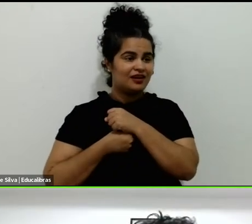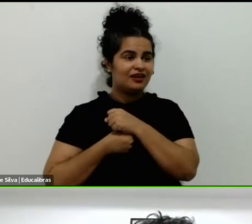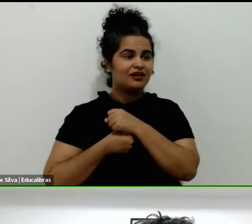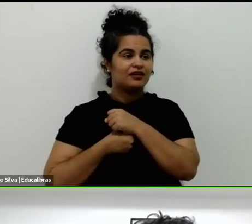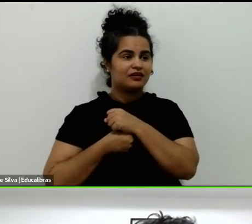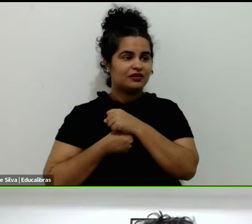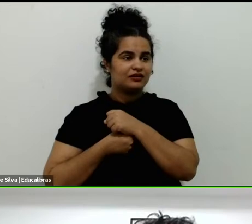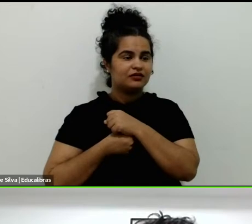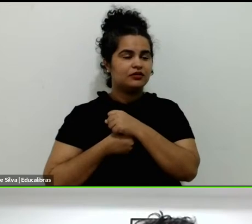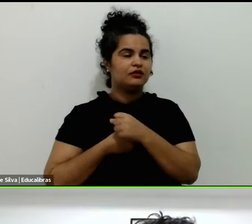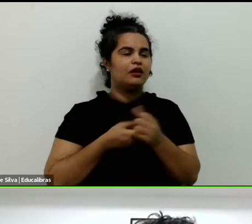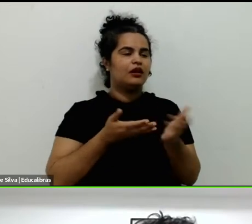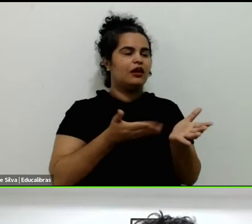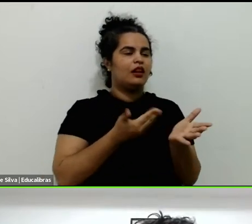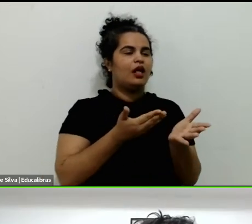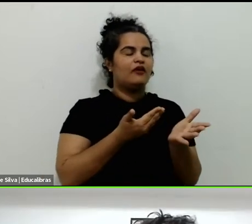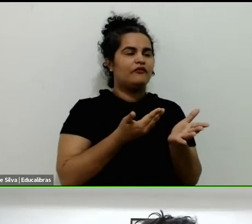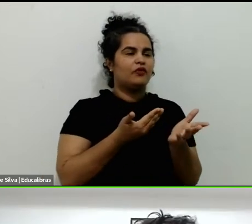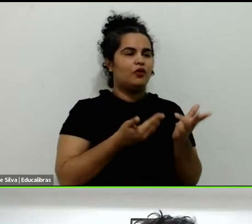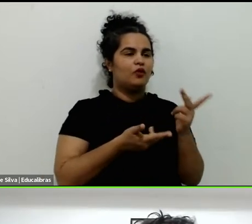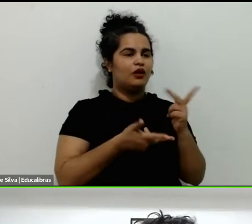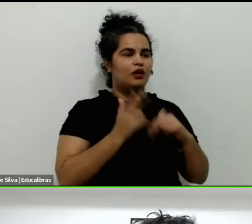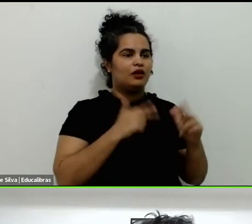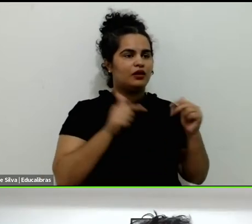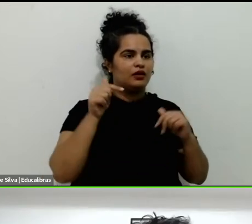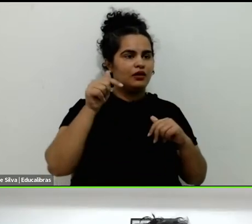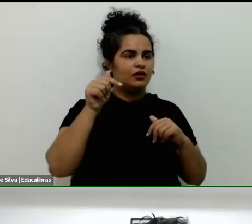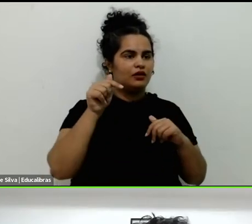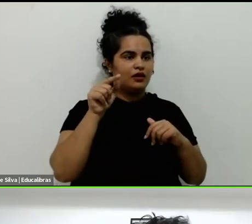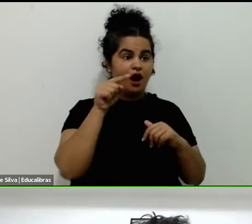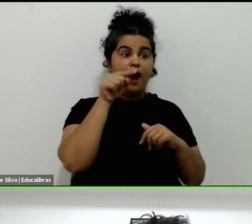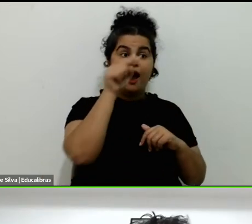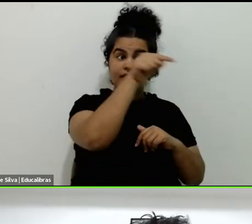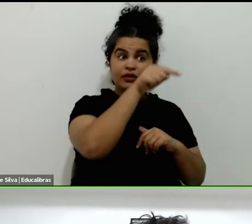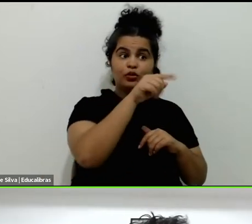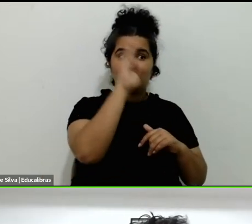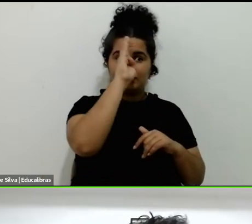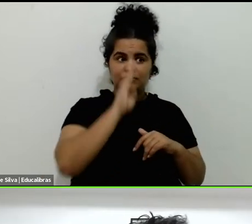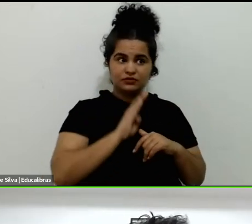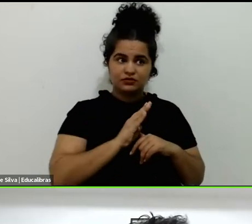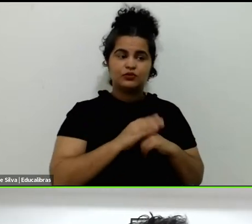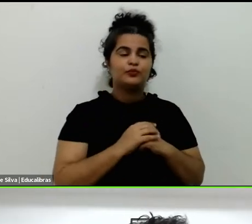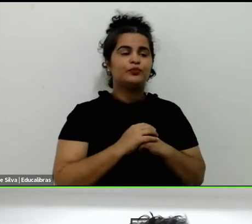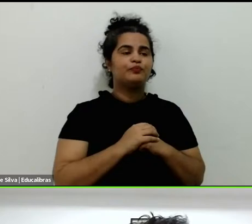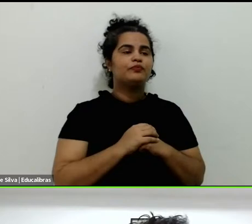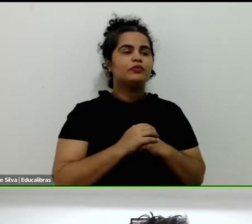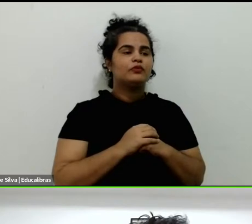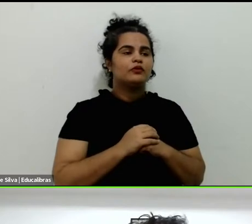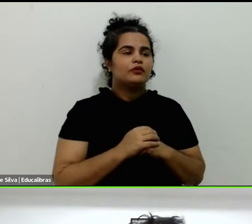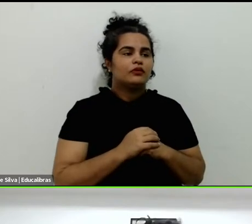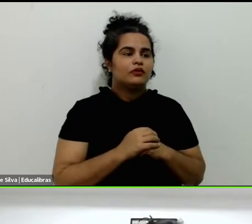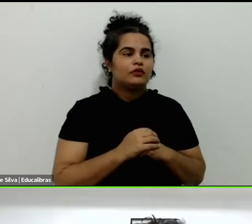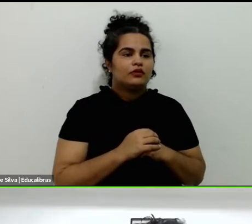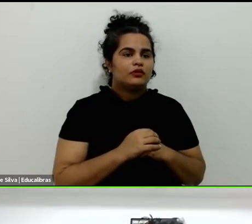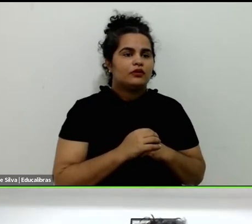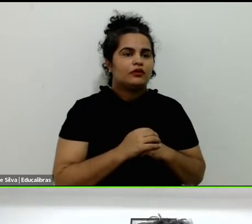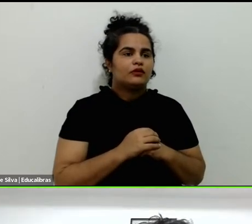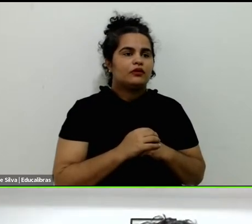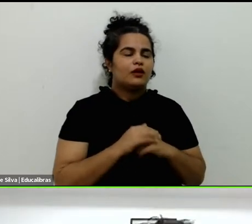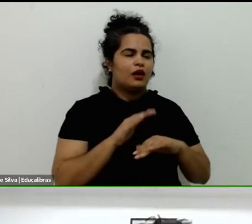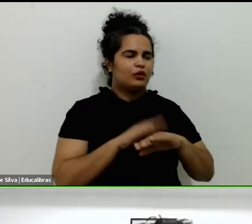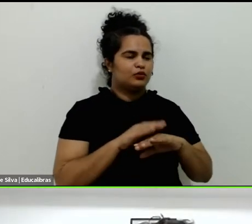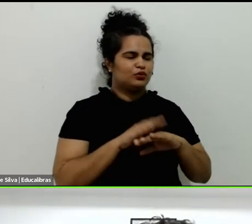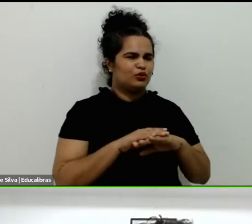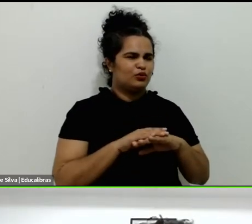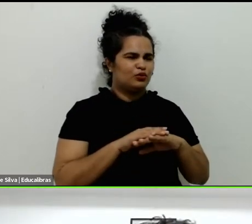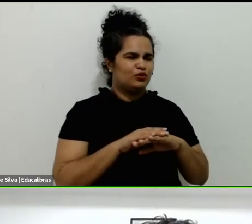in Brazil, by Valenson Gomez de Silva, I think it